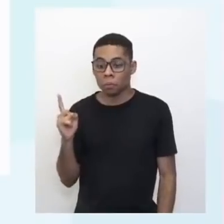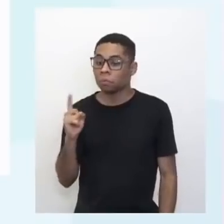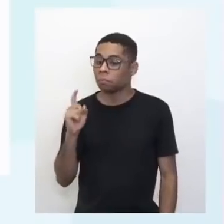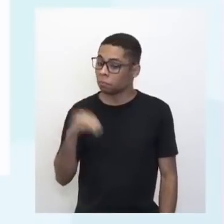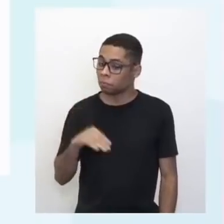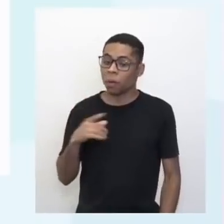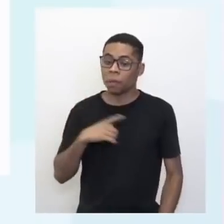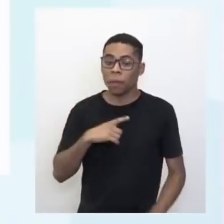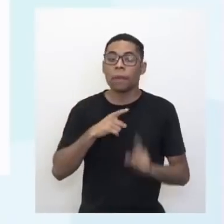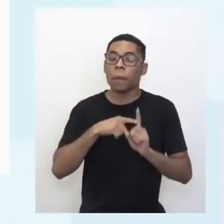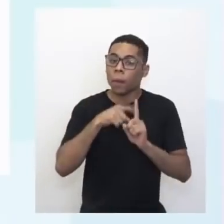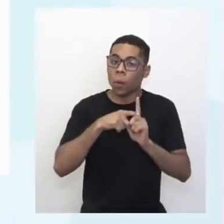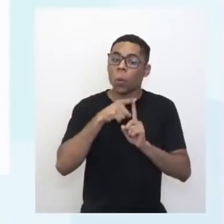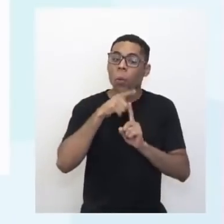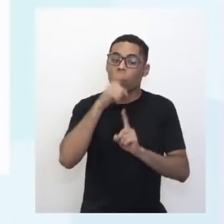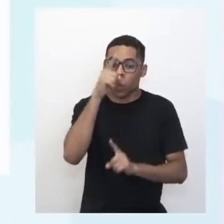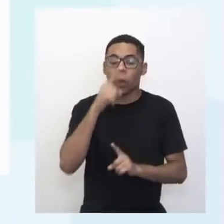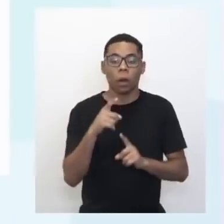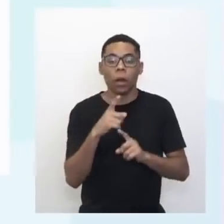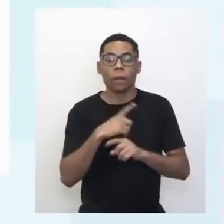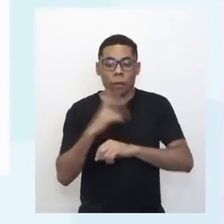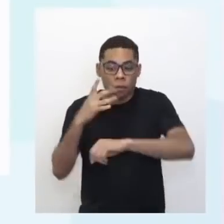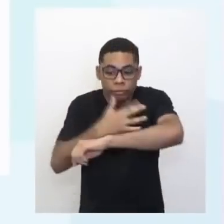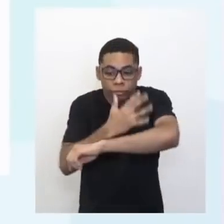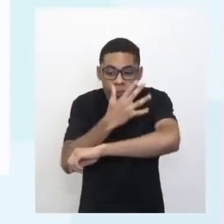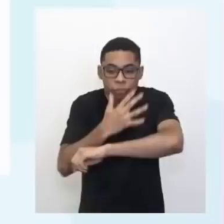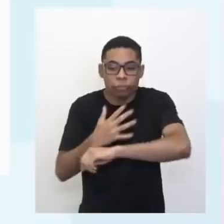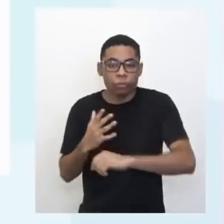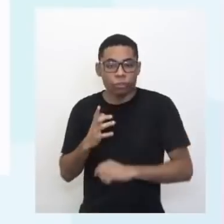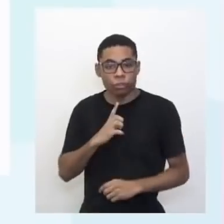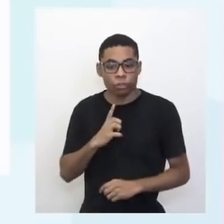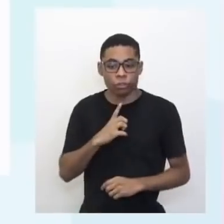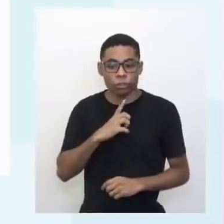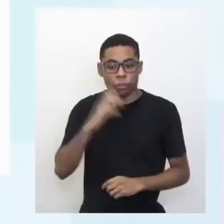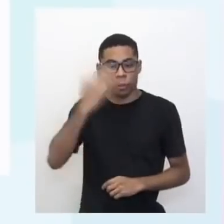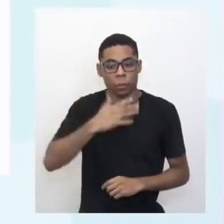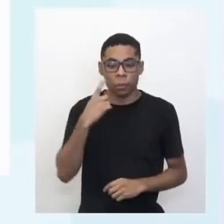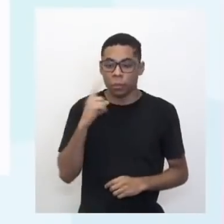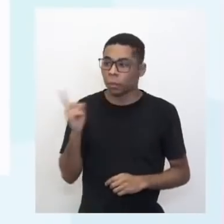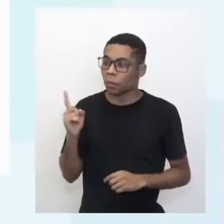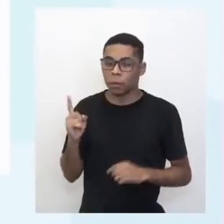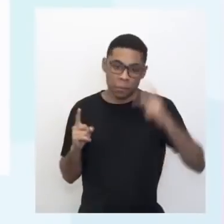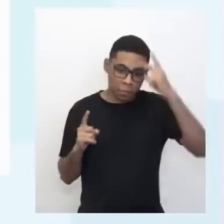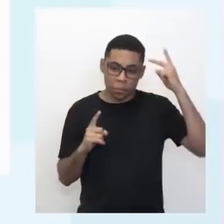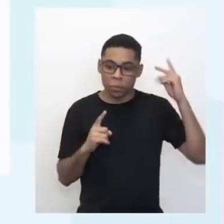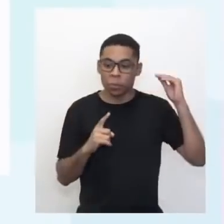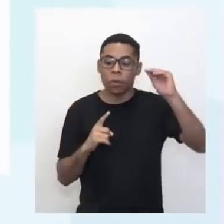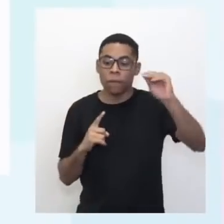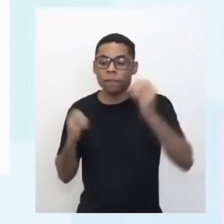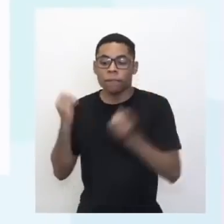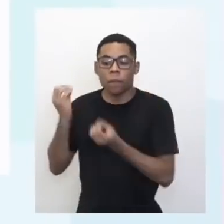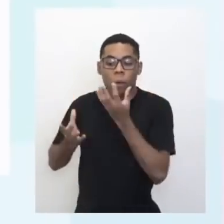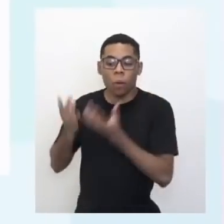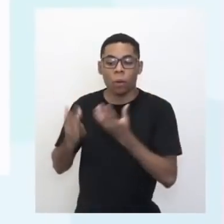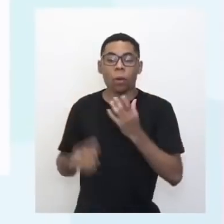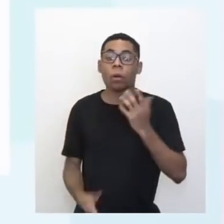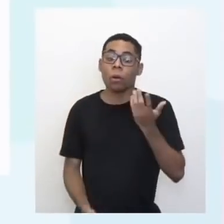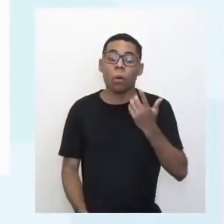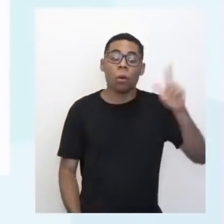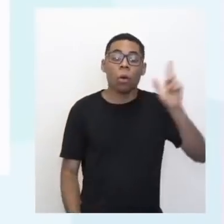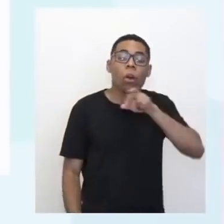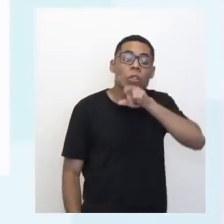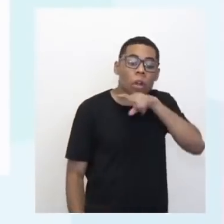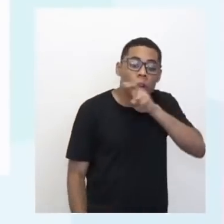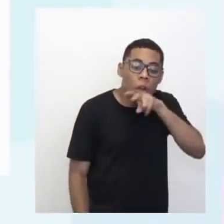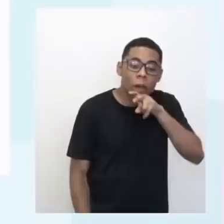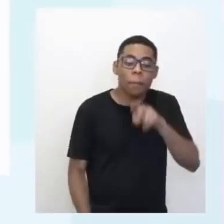radiação, né? Está emitindo aí radiação. colocaram fogo aqui. Fogo? e rato colocaram aqui. Cobra e rato, olha